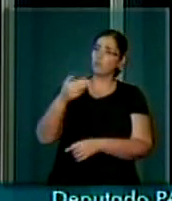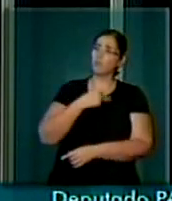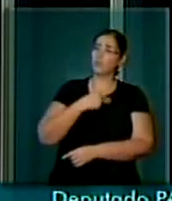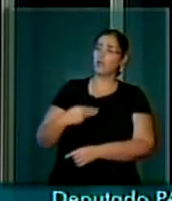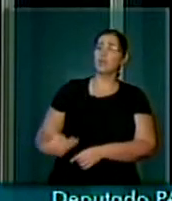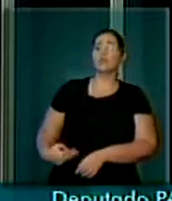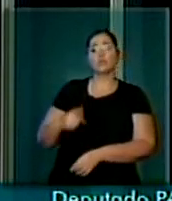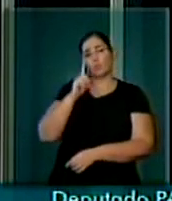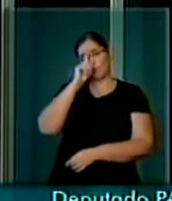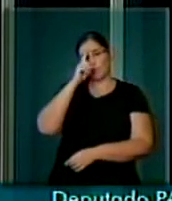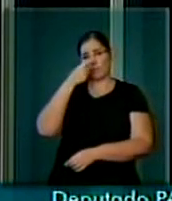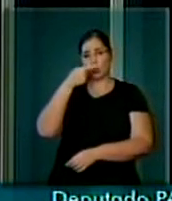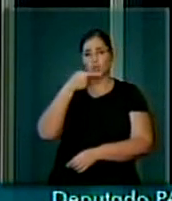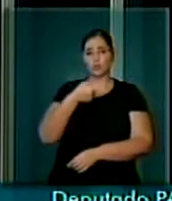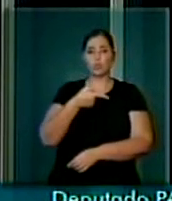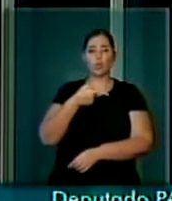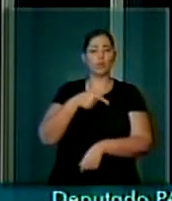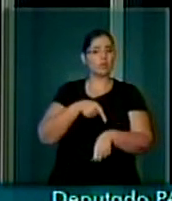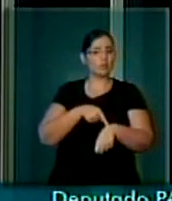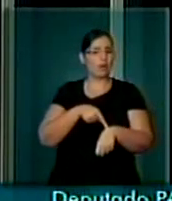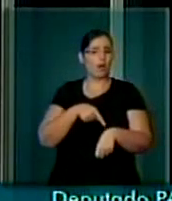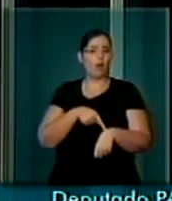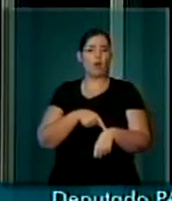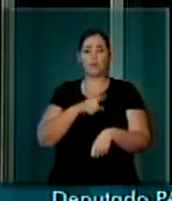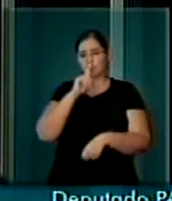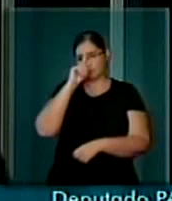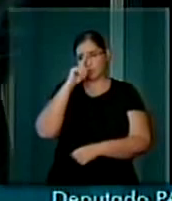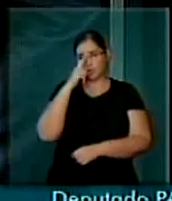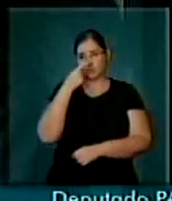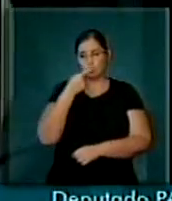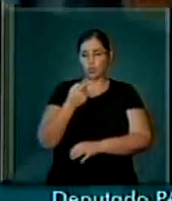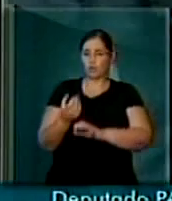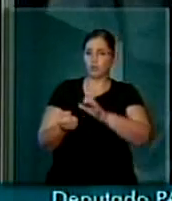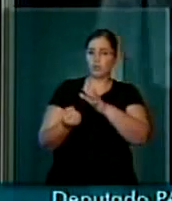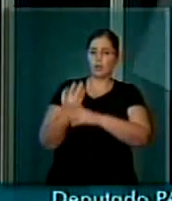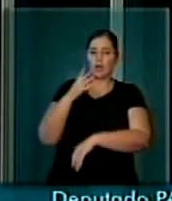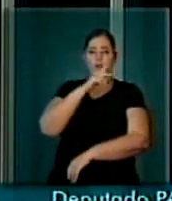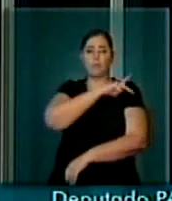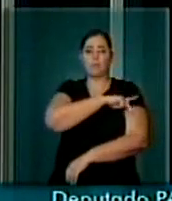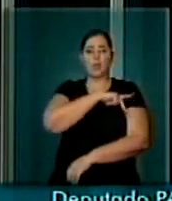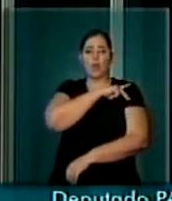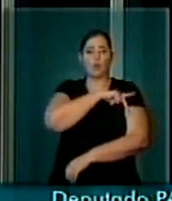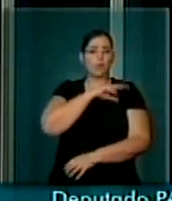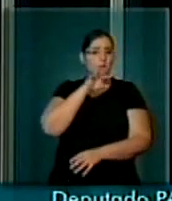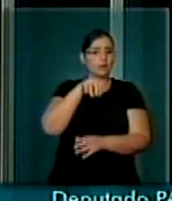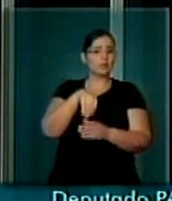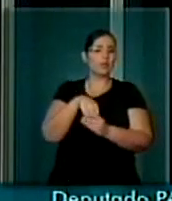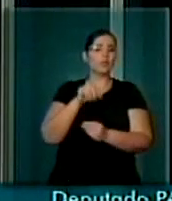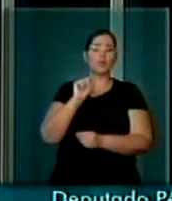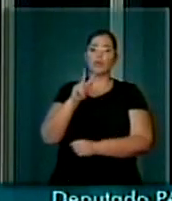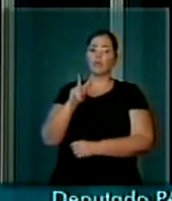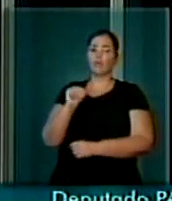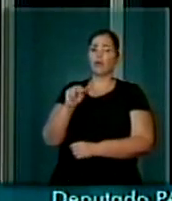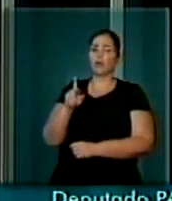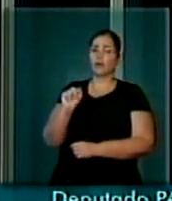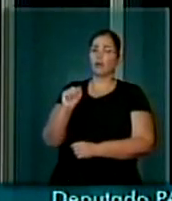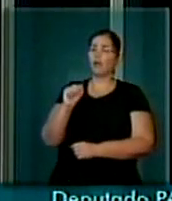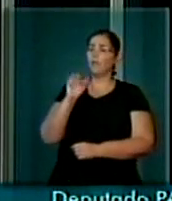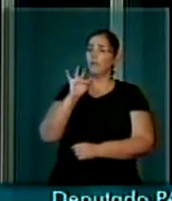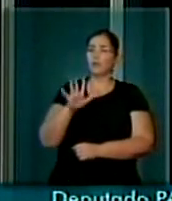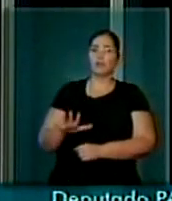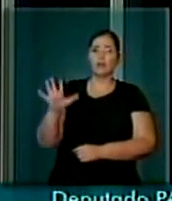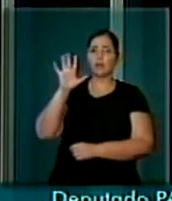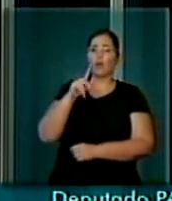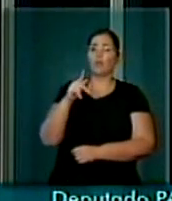determinou que imediatamente foi instalado no Piauí a vara federal de Parnaíba,